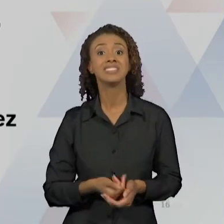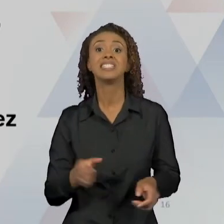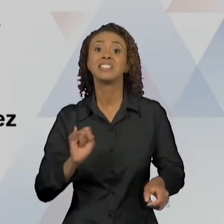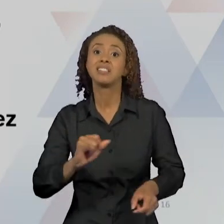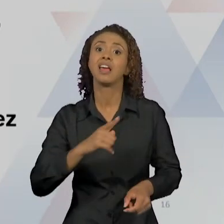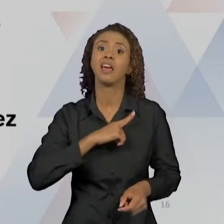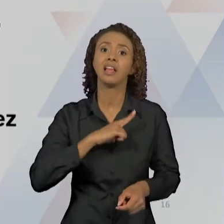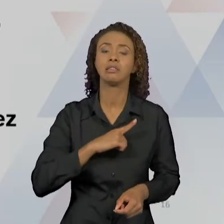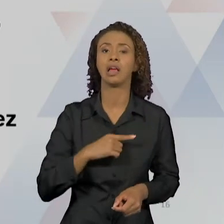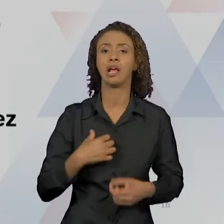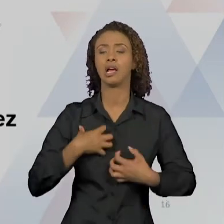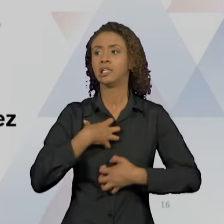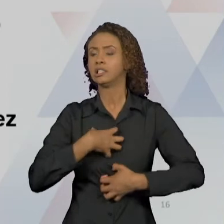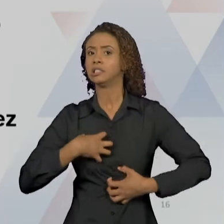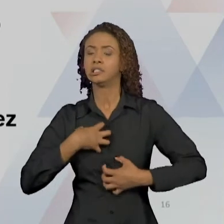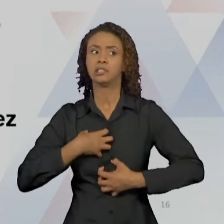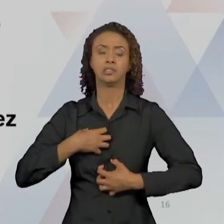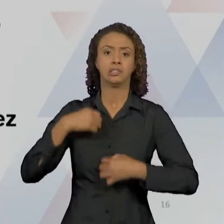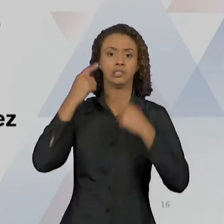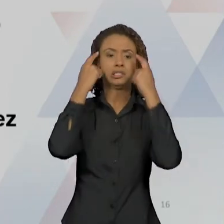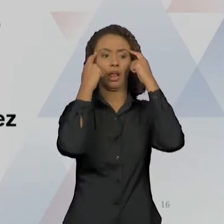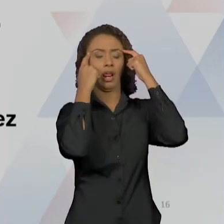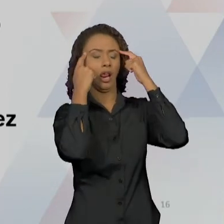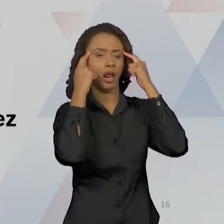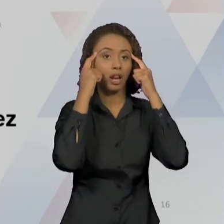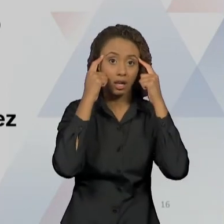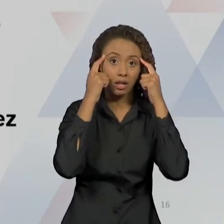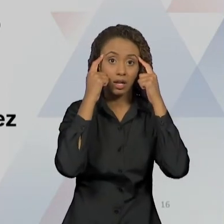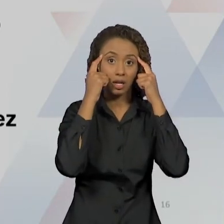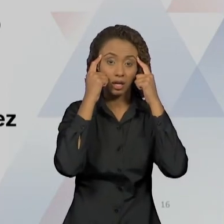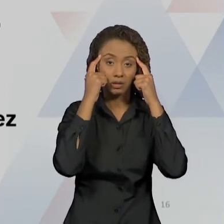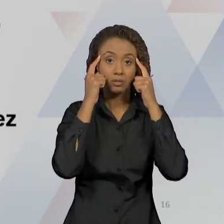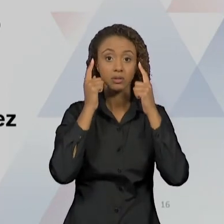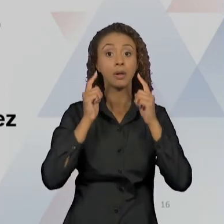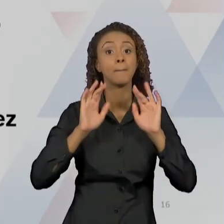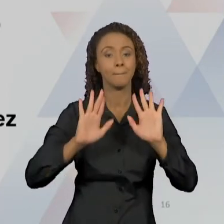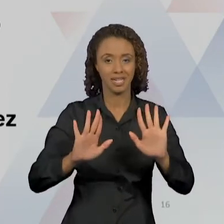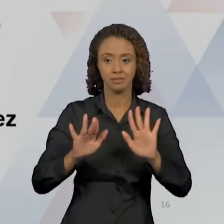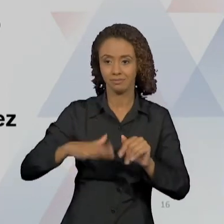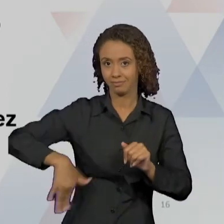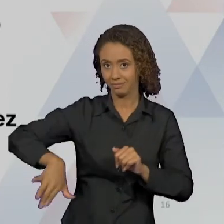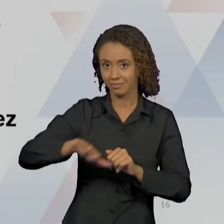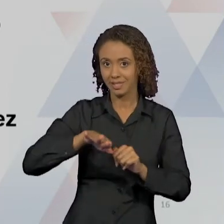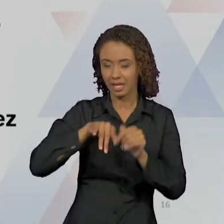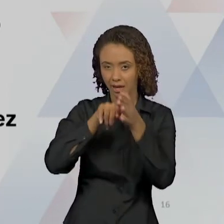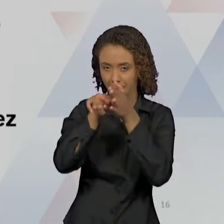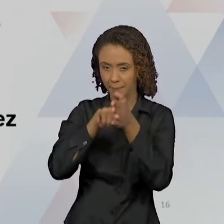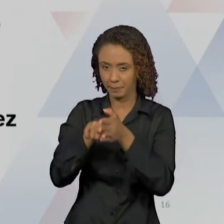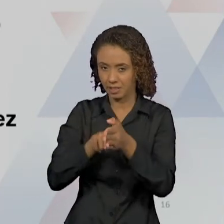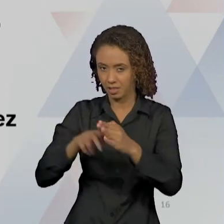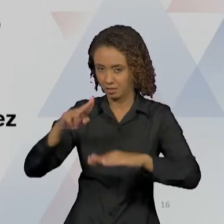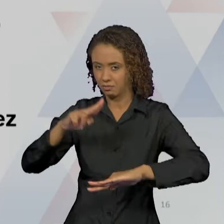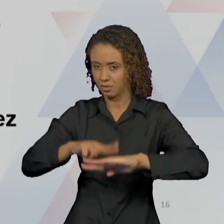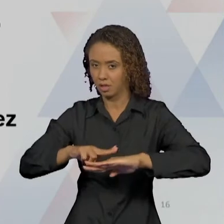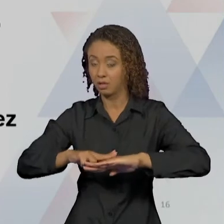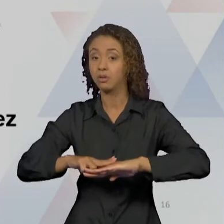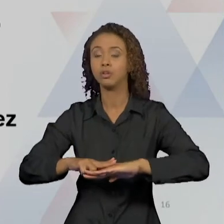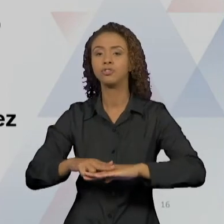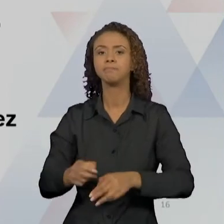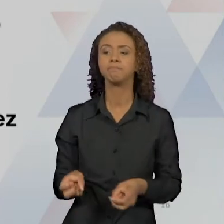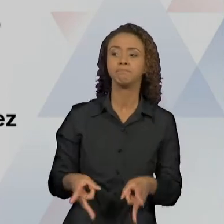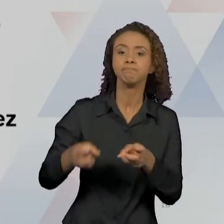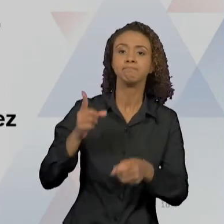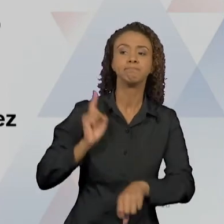neuroses, mas aí, com o aprofundamento da pesquisa, no âmbito psicanalítico, logo se